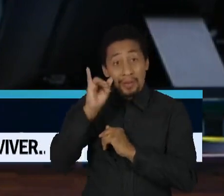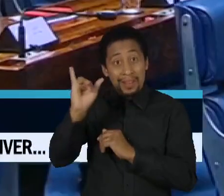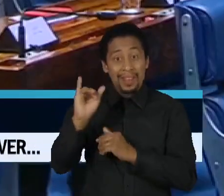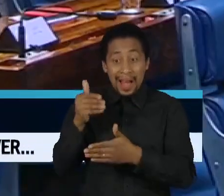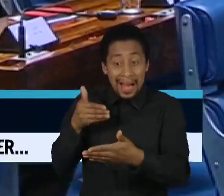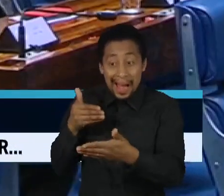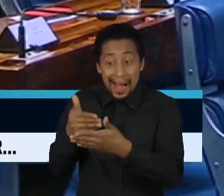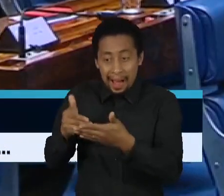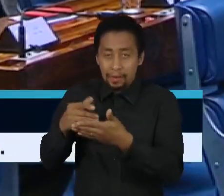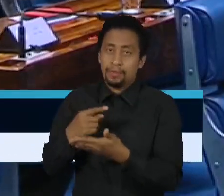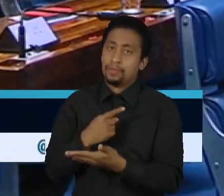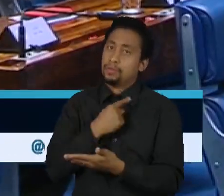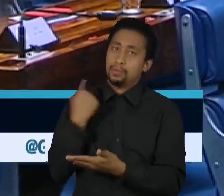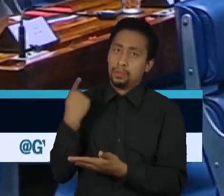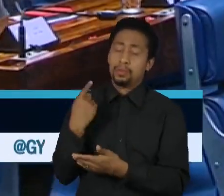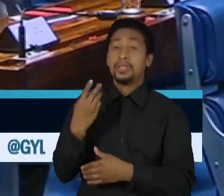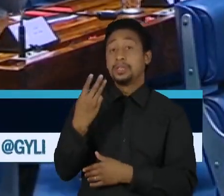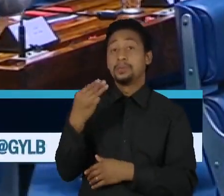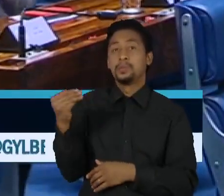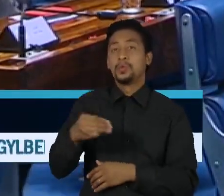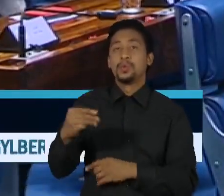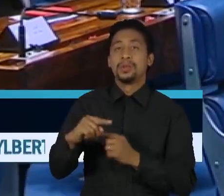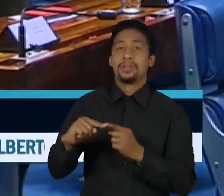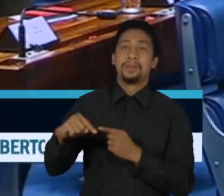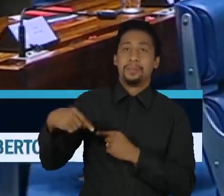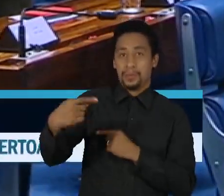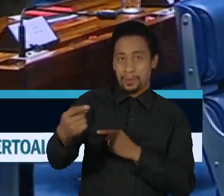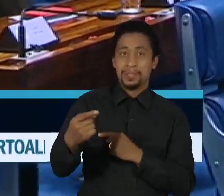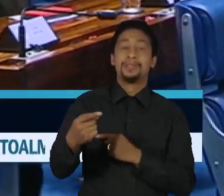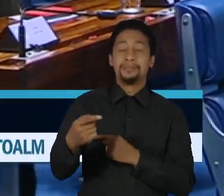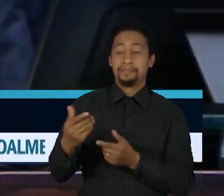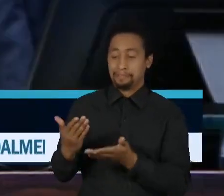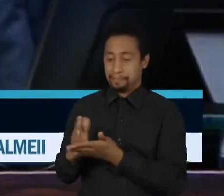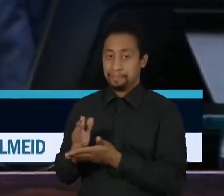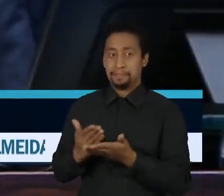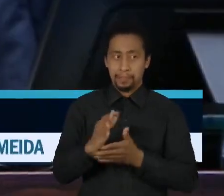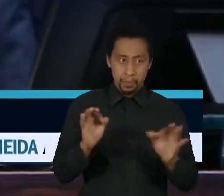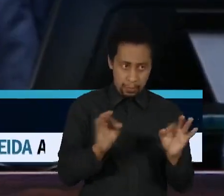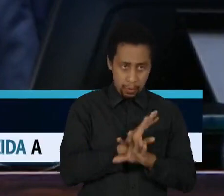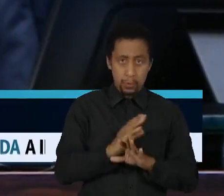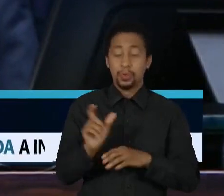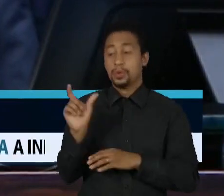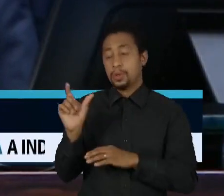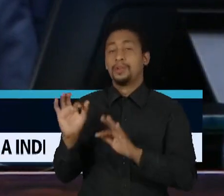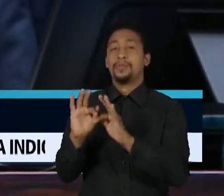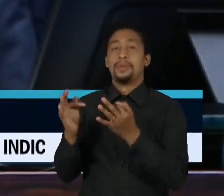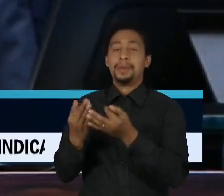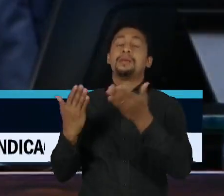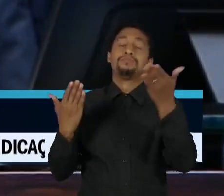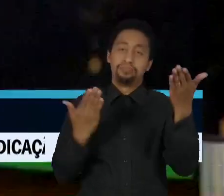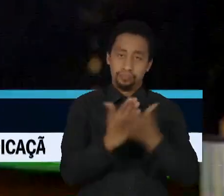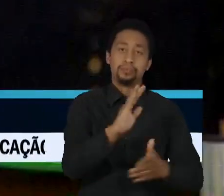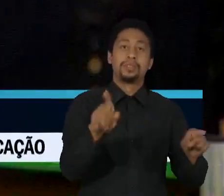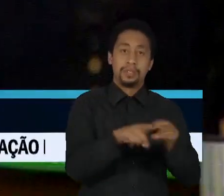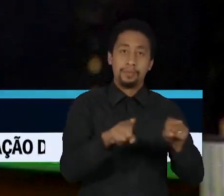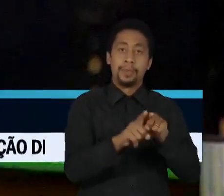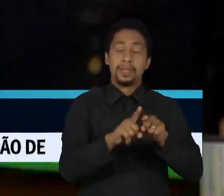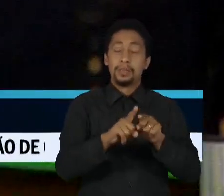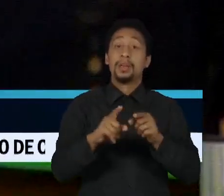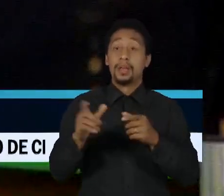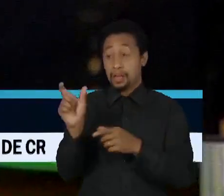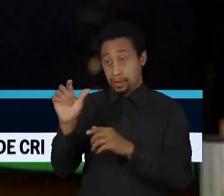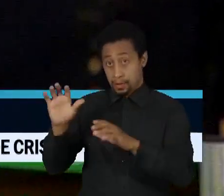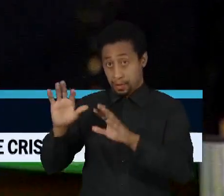MP. Três minutos depois, foi a vez de passar a MP do Bolsa Família, que incorporou o auxílio gás. O